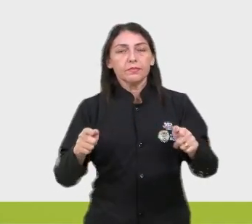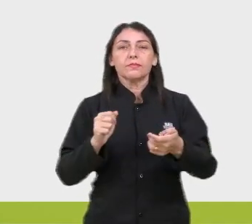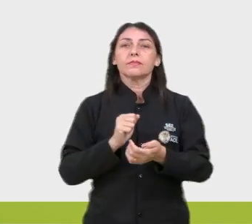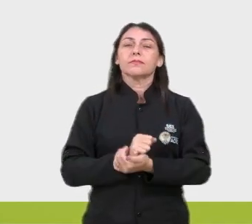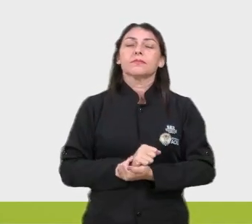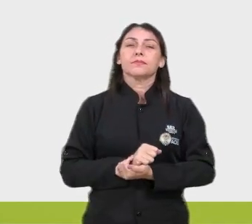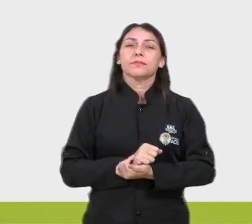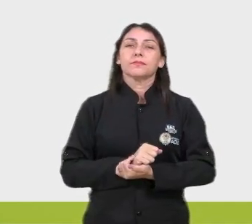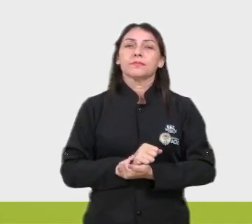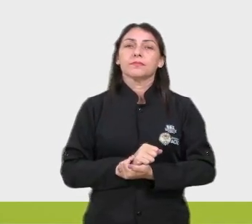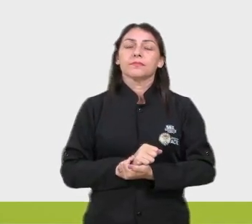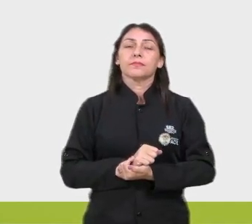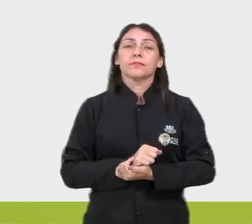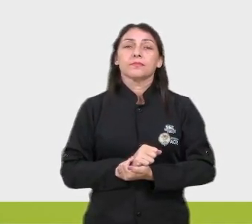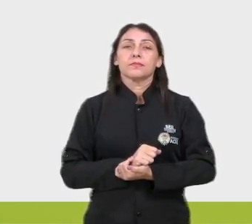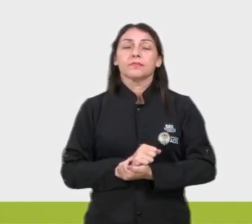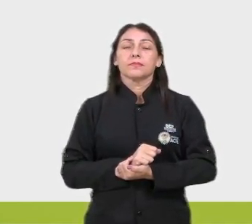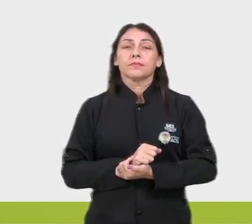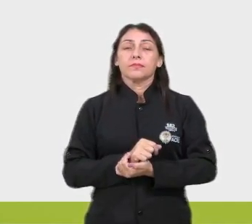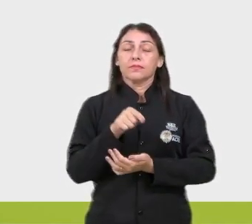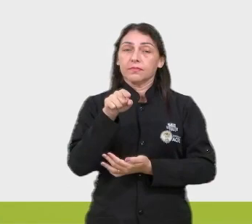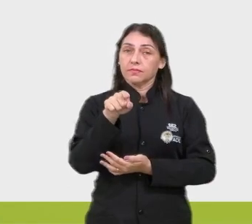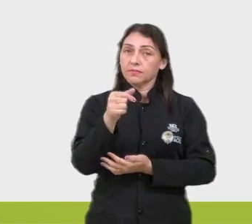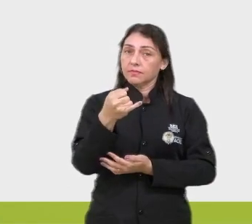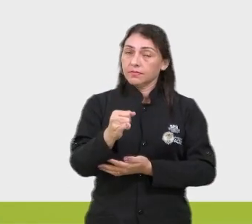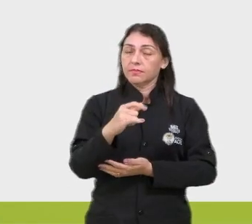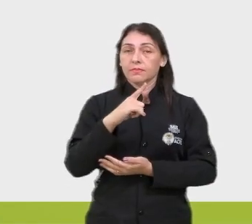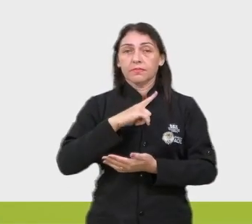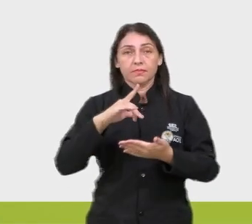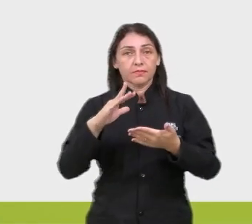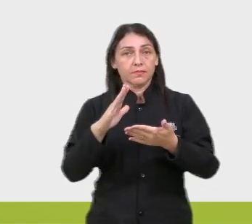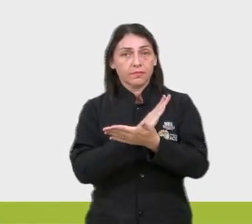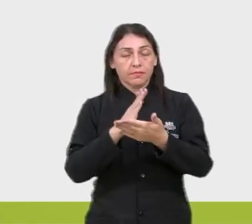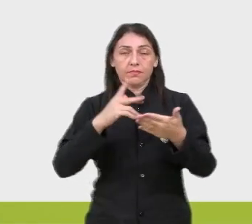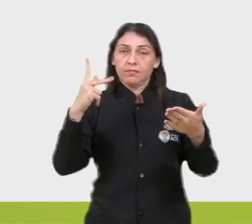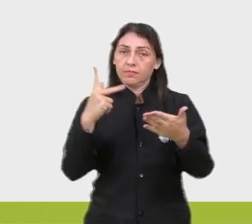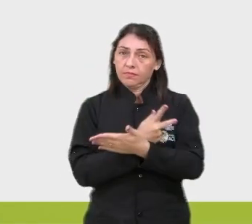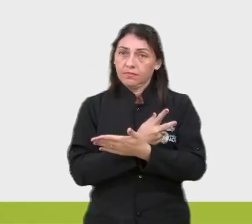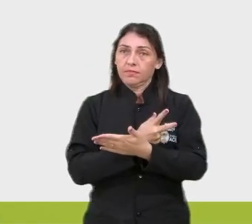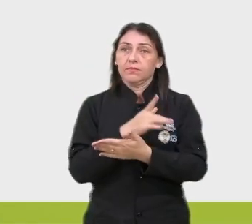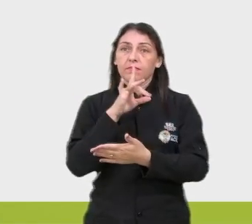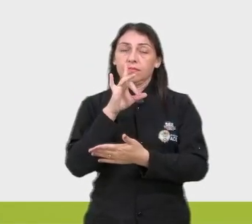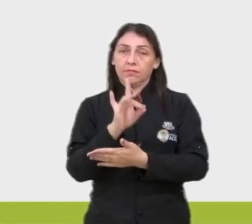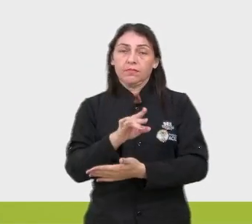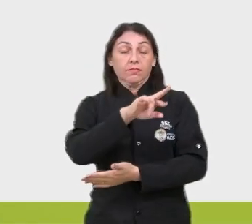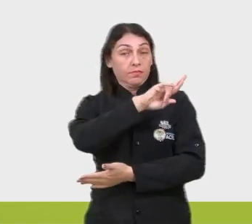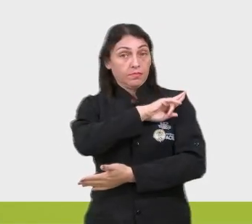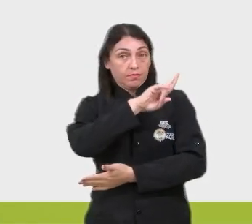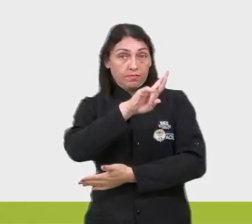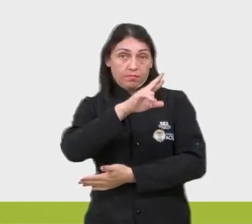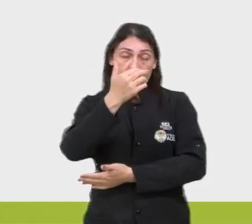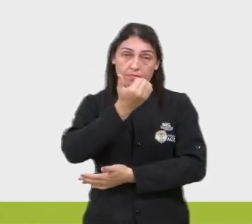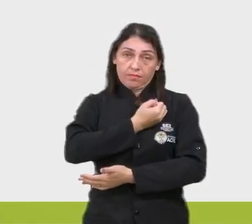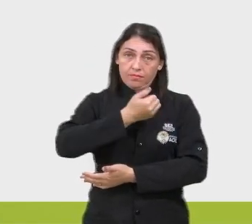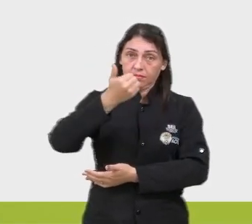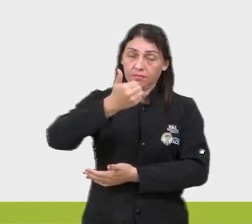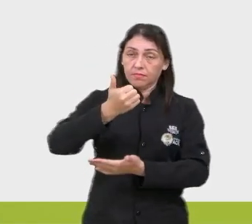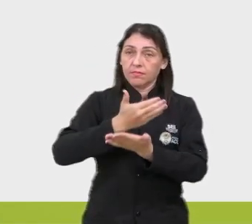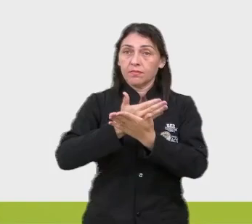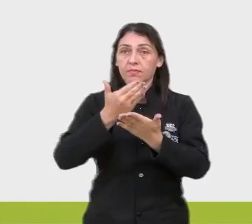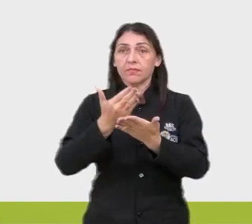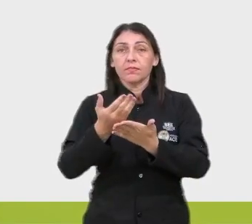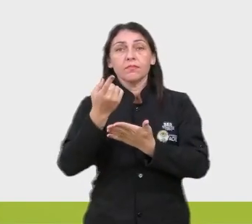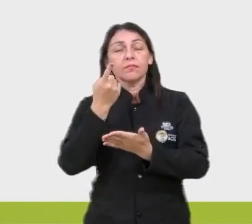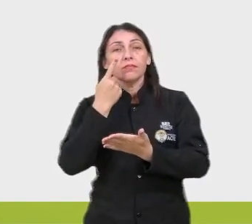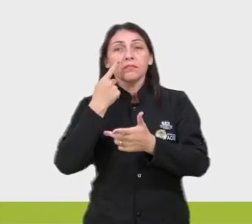é penalizada, né? No caso, se você tiver algum erro desse, é penalizado apenas nessa competência. E para iniciar,